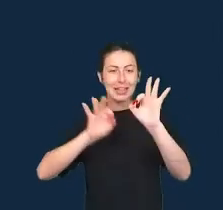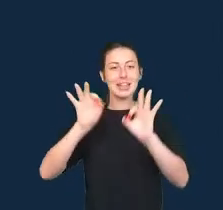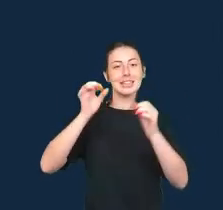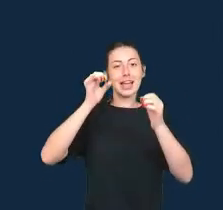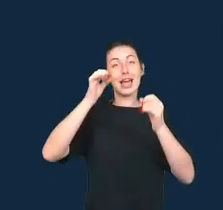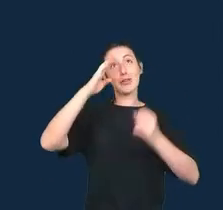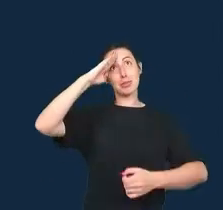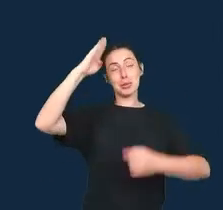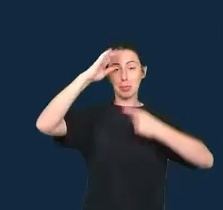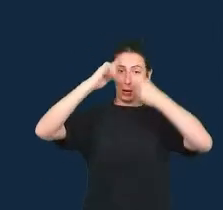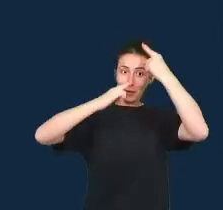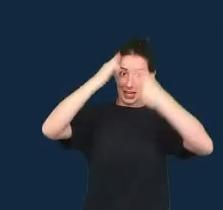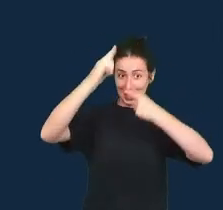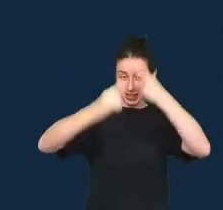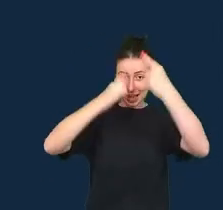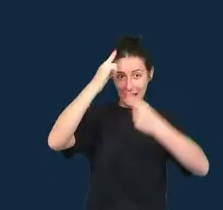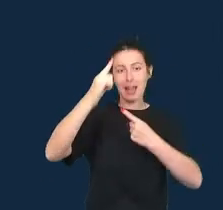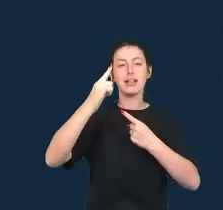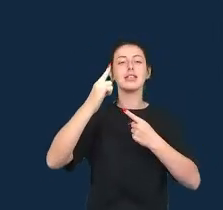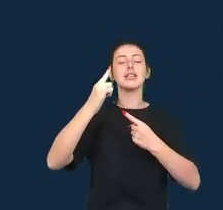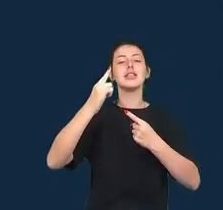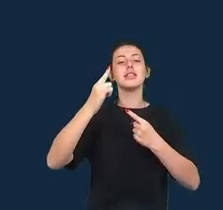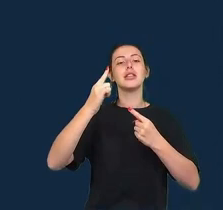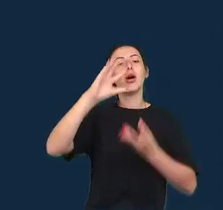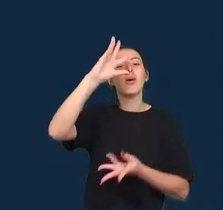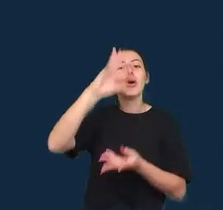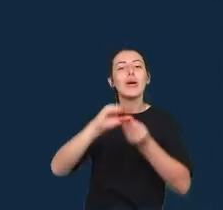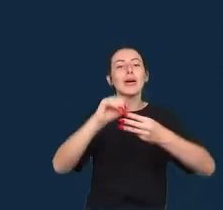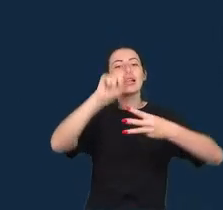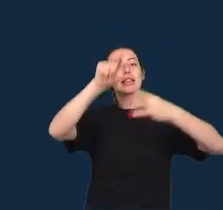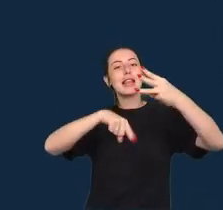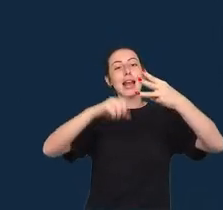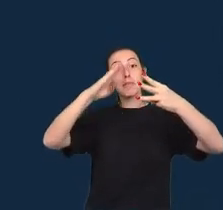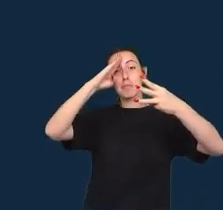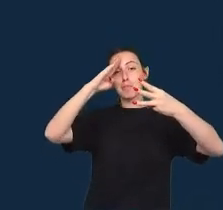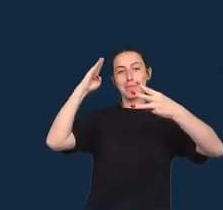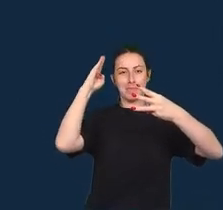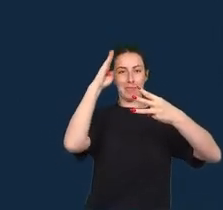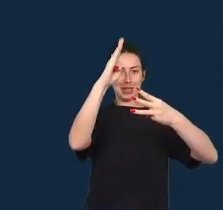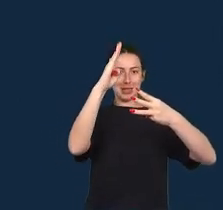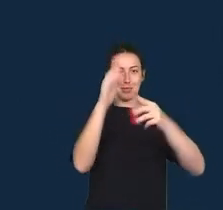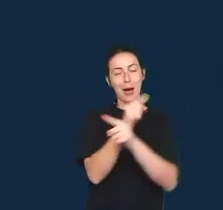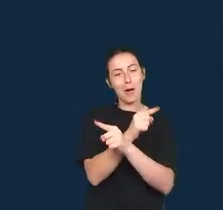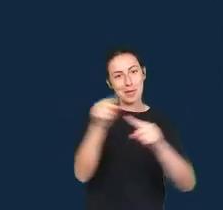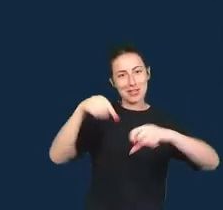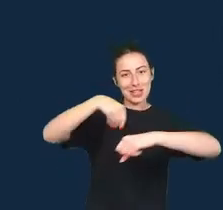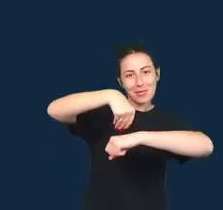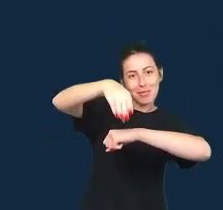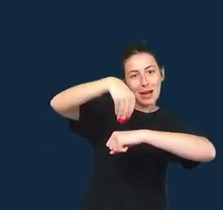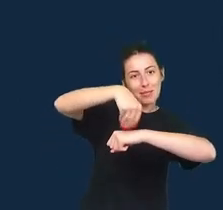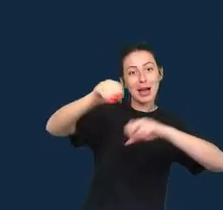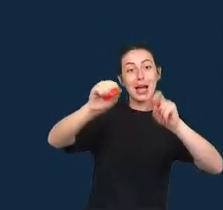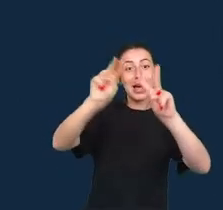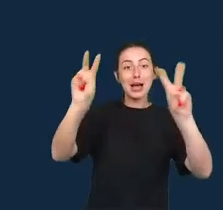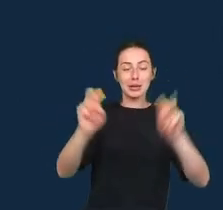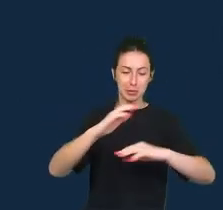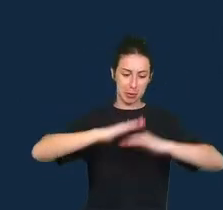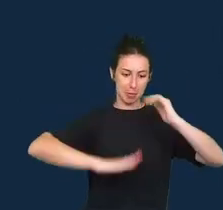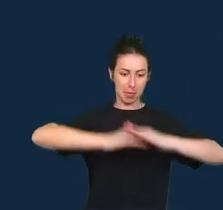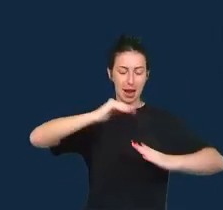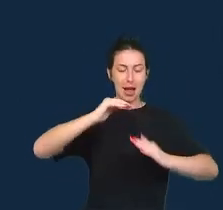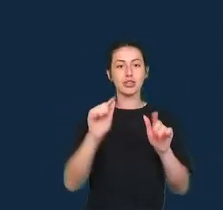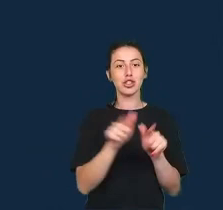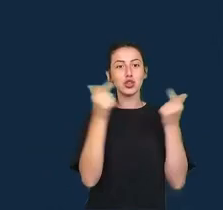desse livro em três desafios, ou resumidos em três princípios para uma prática de jornalismo de dados crítica.